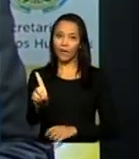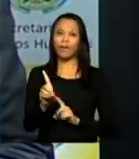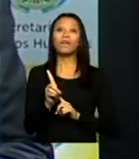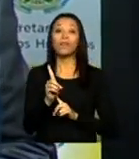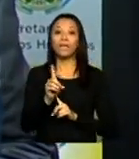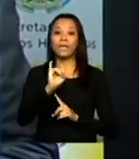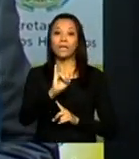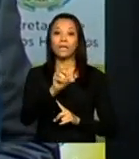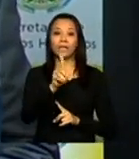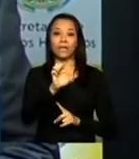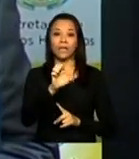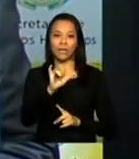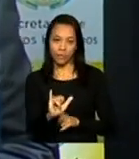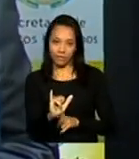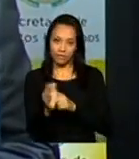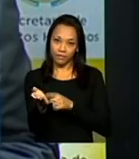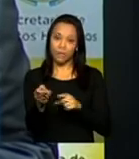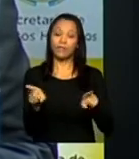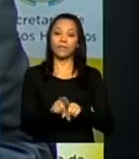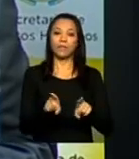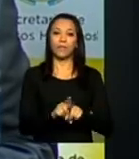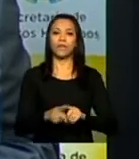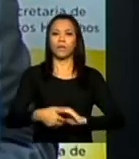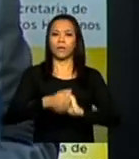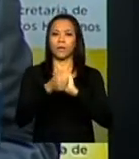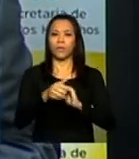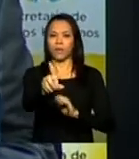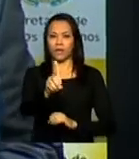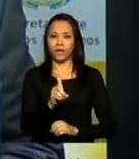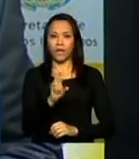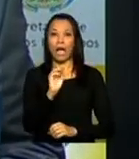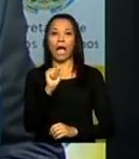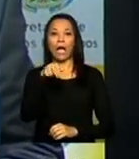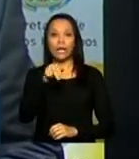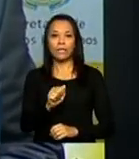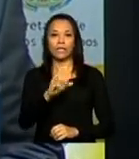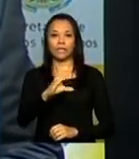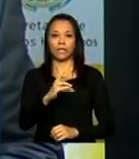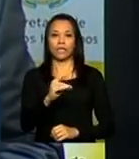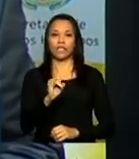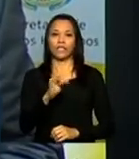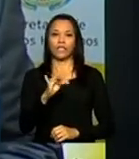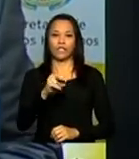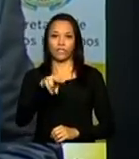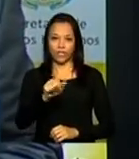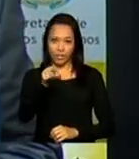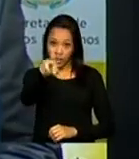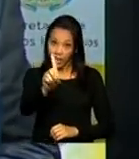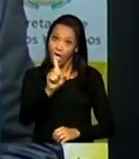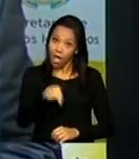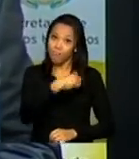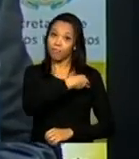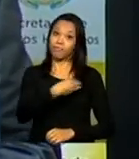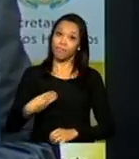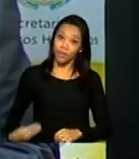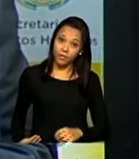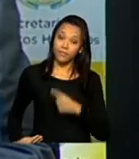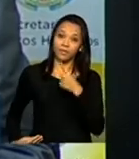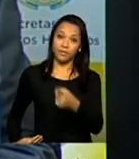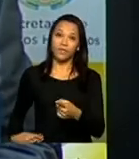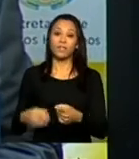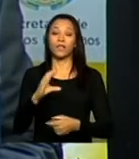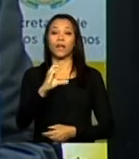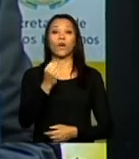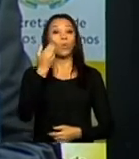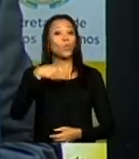iniciativa. Cumprimentar a Ana Cristina Wanzler, que é a nossa ministra de Estado da Cultura Interina. A